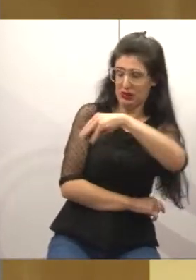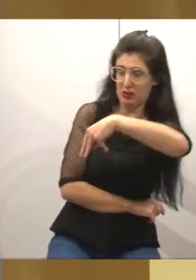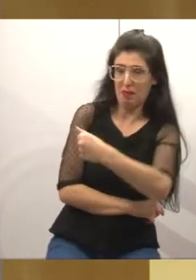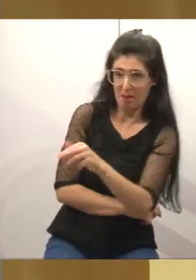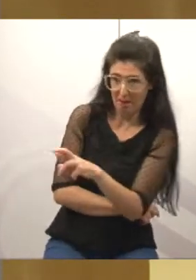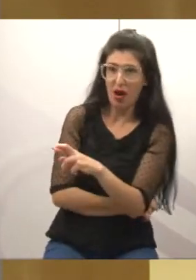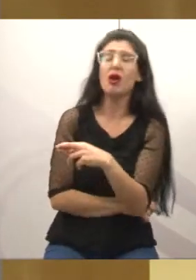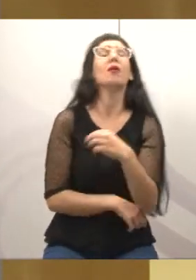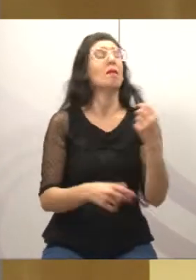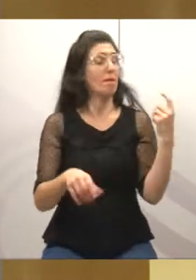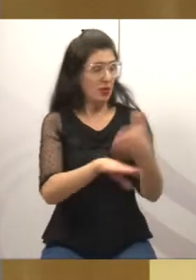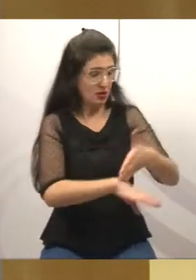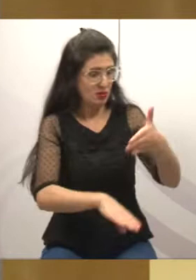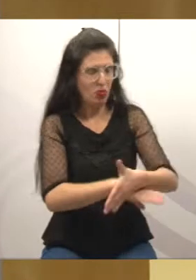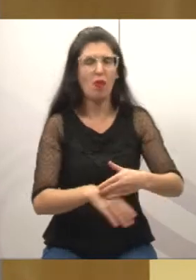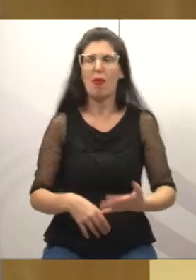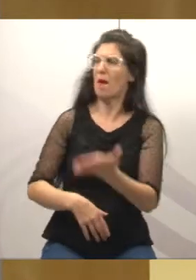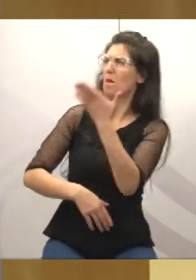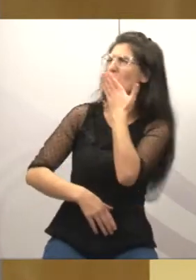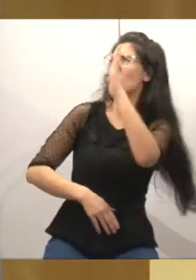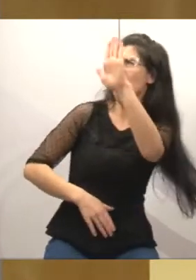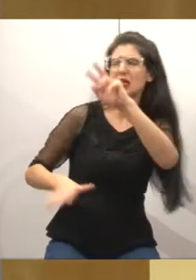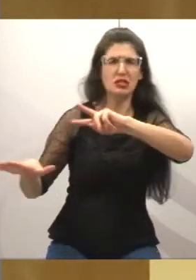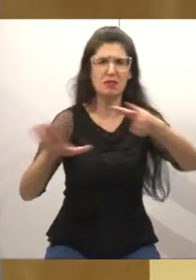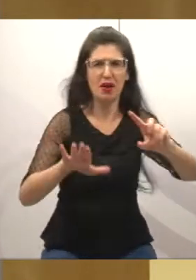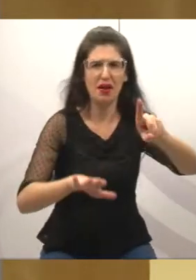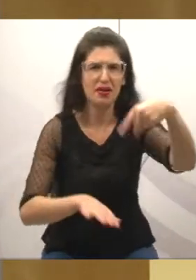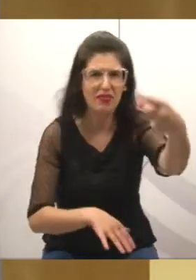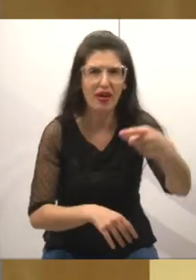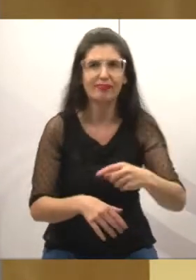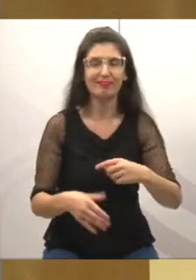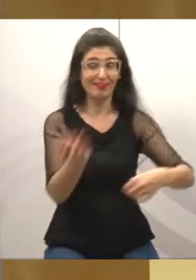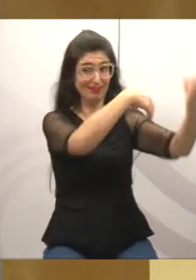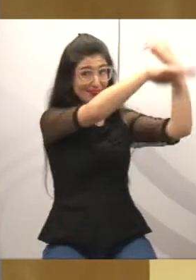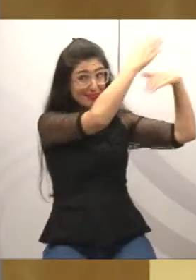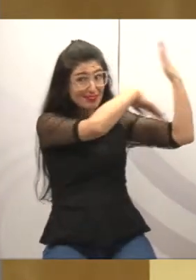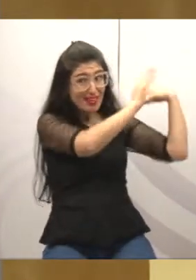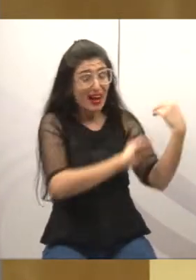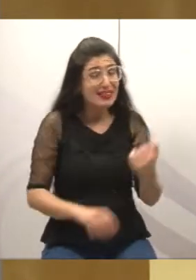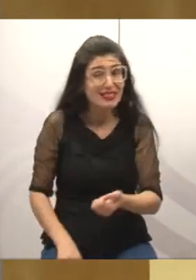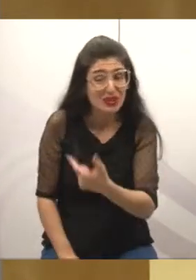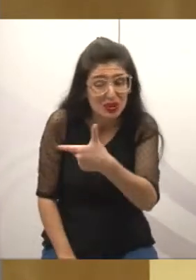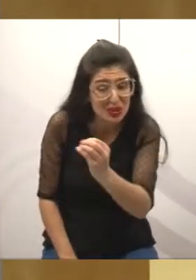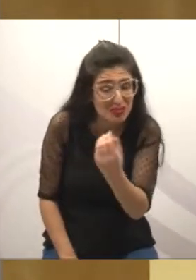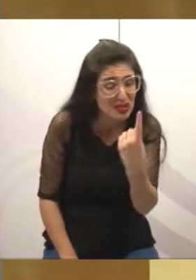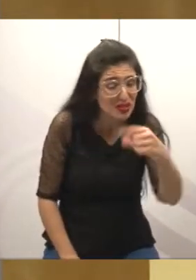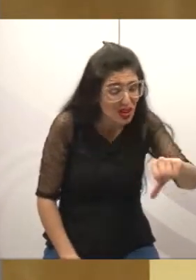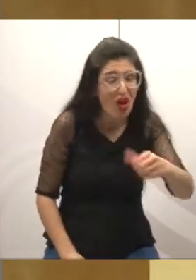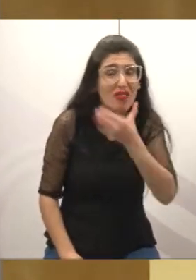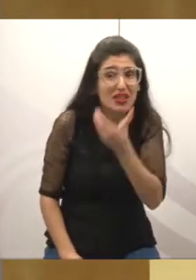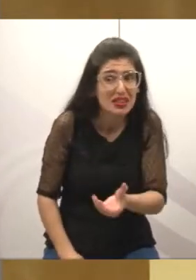começar o mês que vem. Era em 2019, dezembro. Não começou.